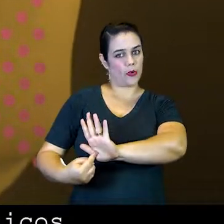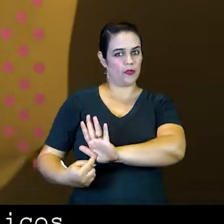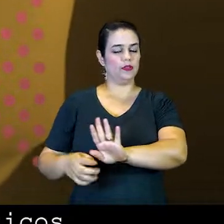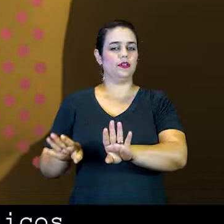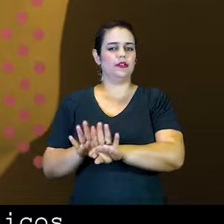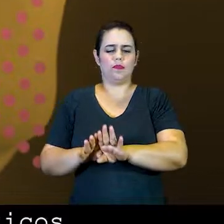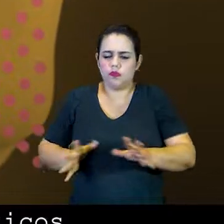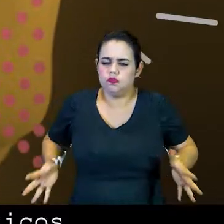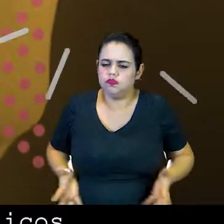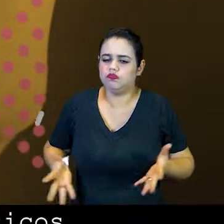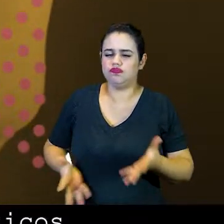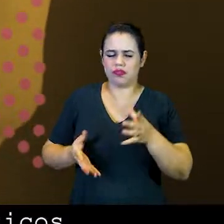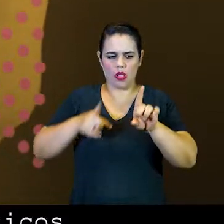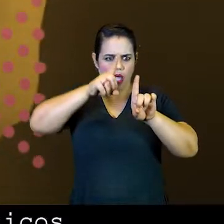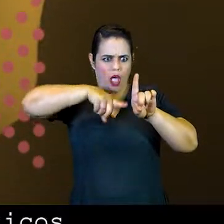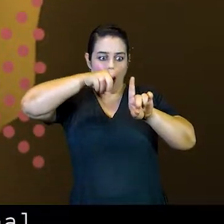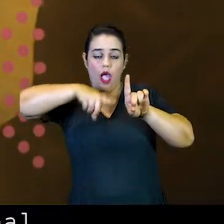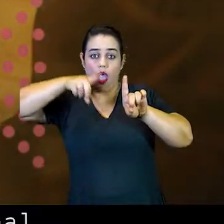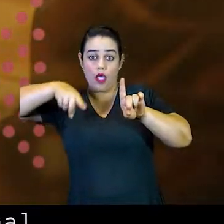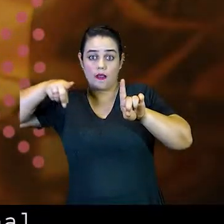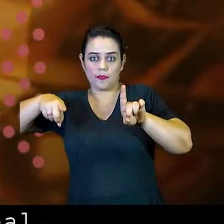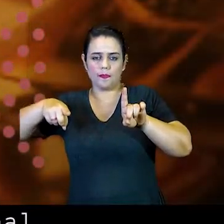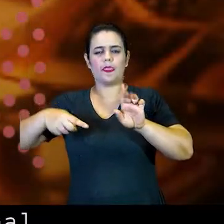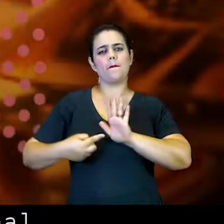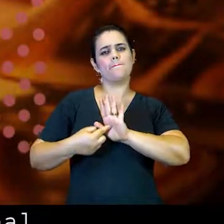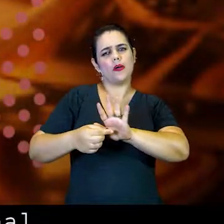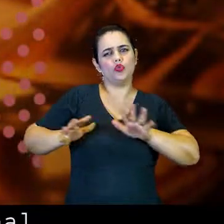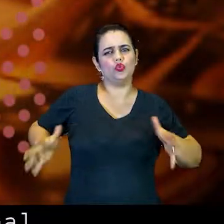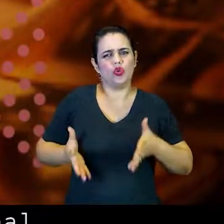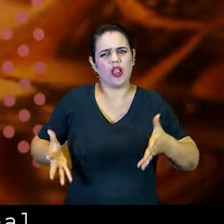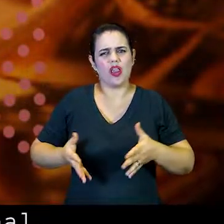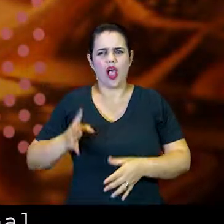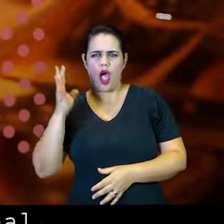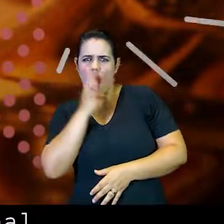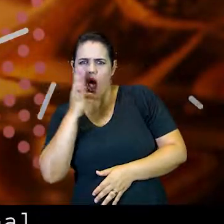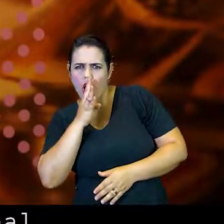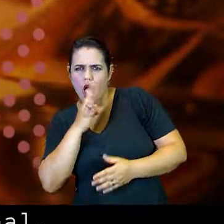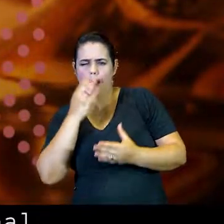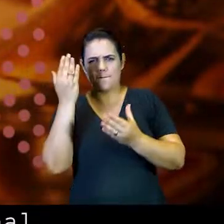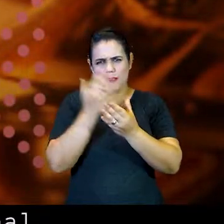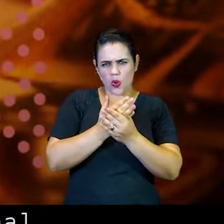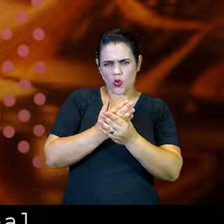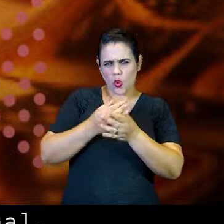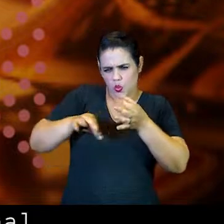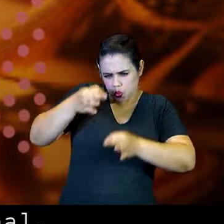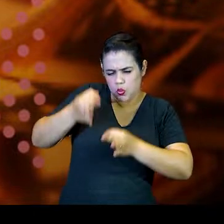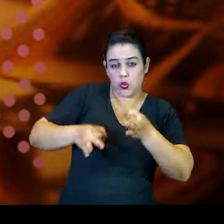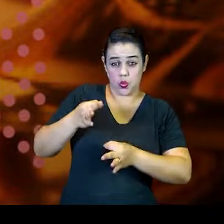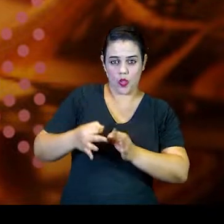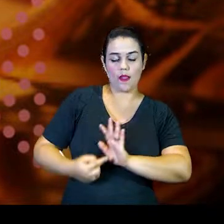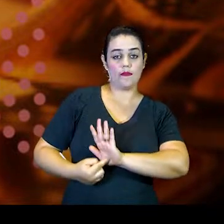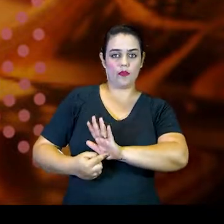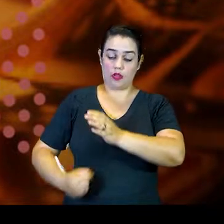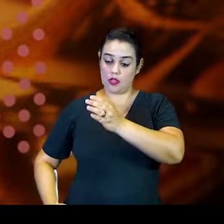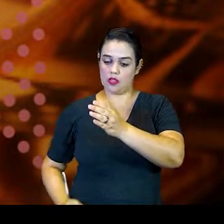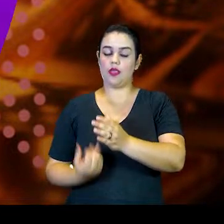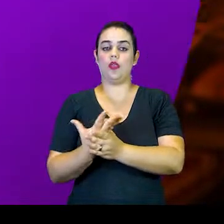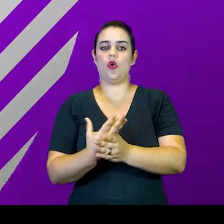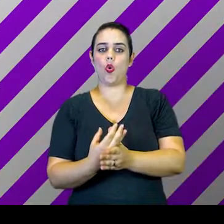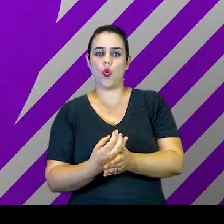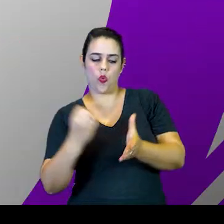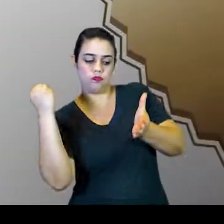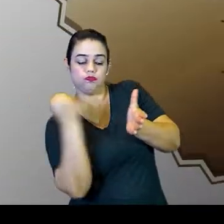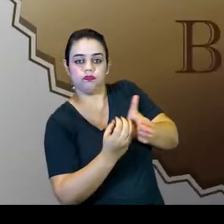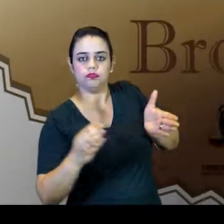aprimoramento dos dados estatísticos e incentivar a celeridade na prestação jurisdicional, foi criado o